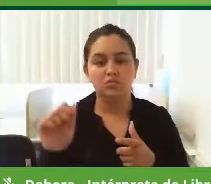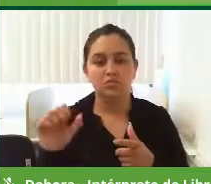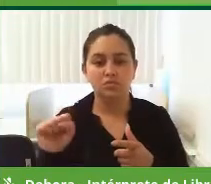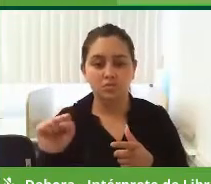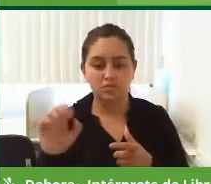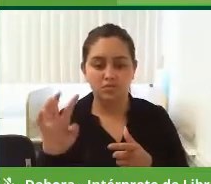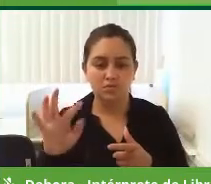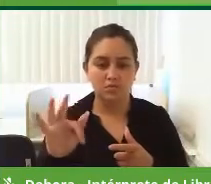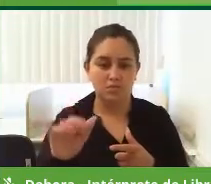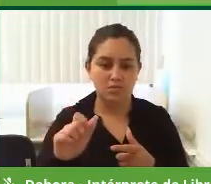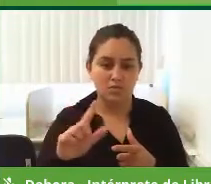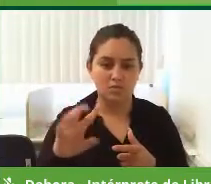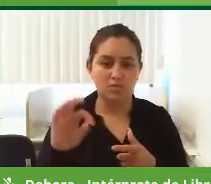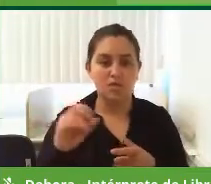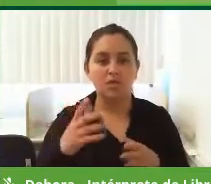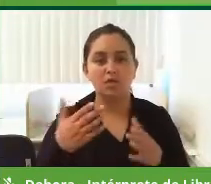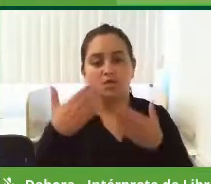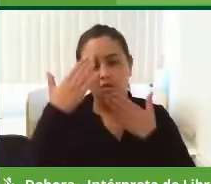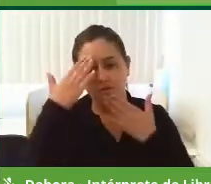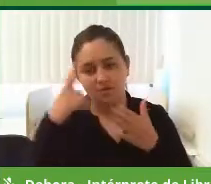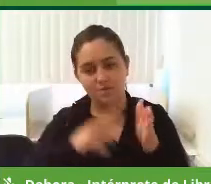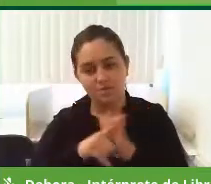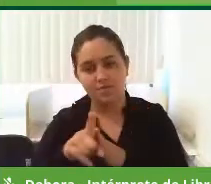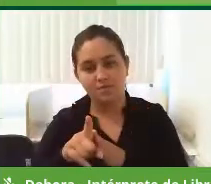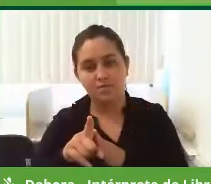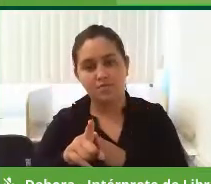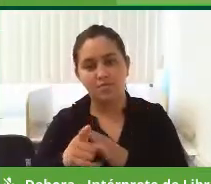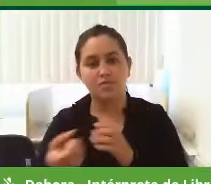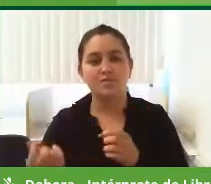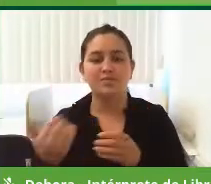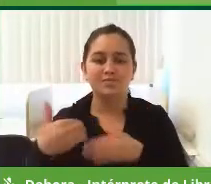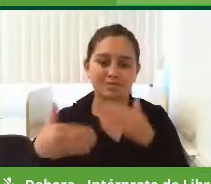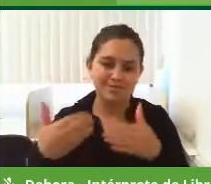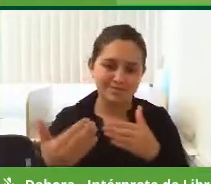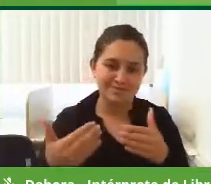muito obrigado para a sua pergunta e vamos em frente.